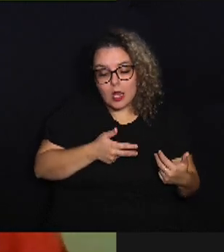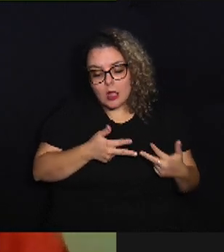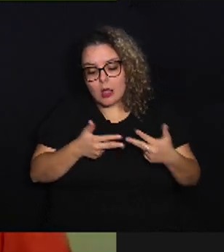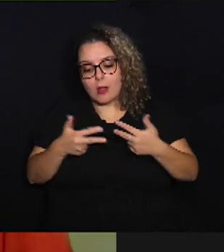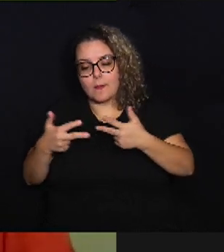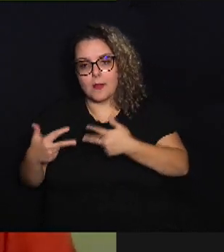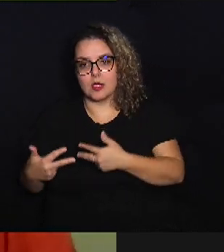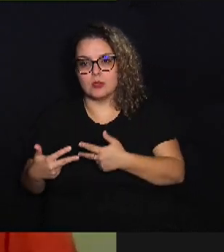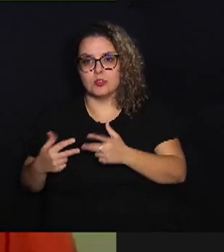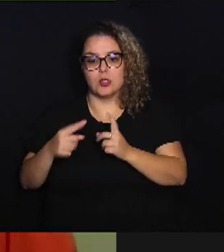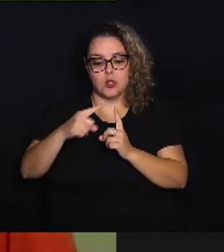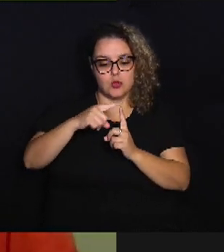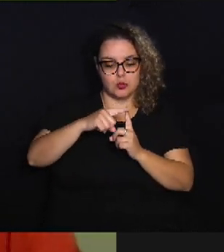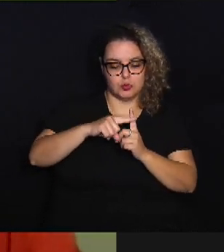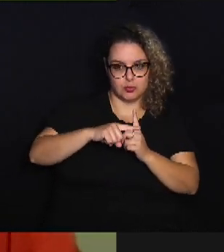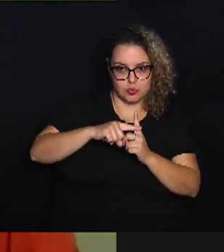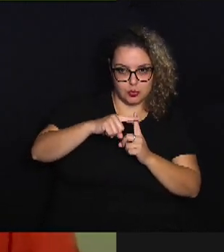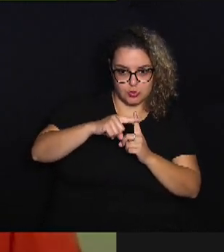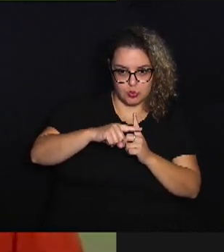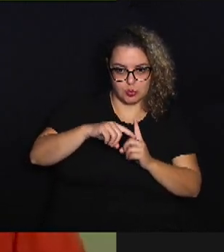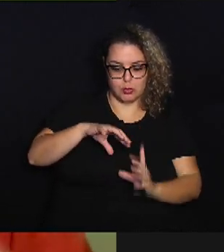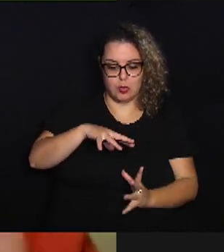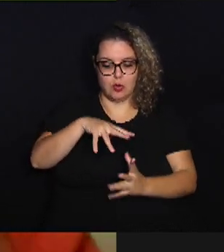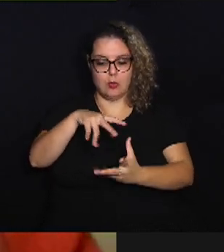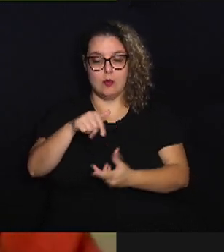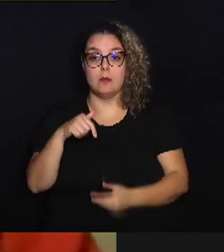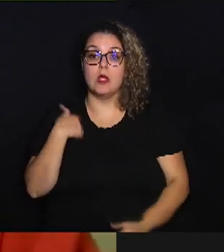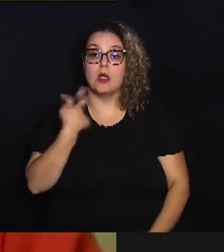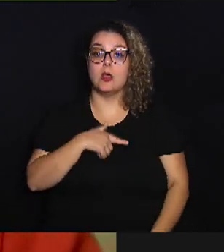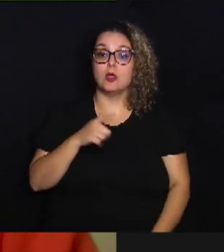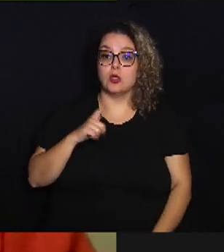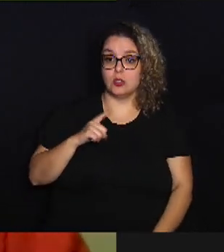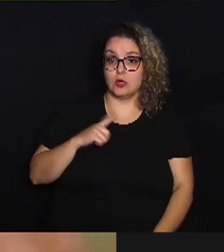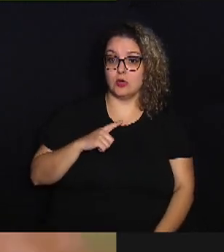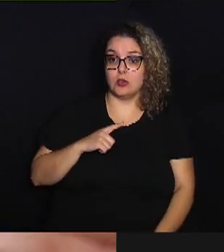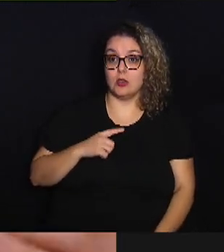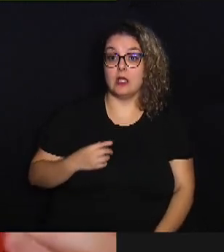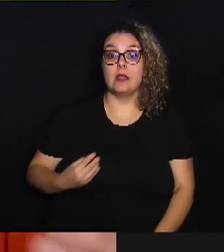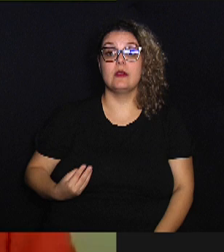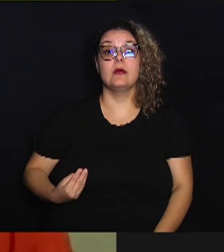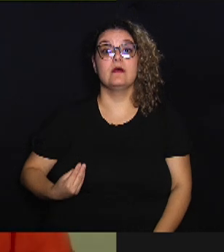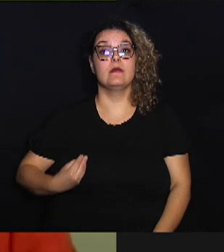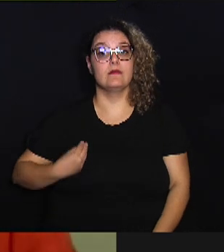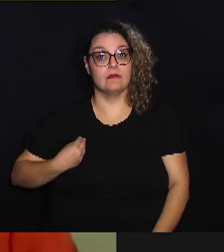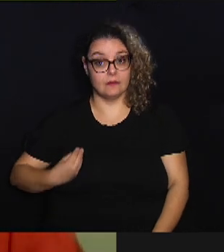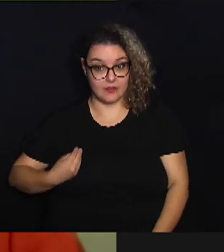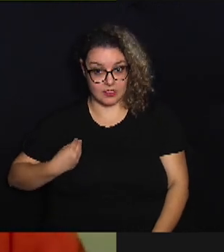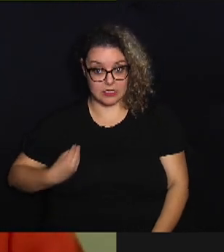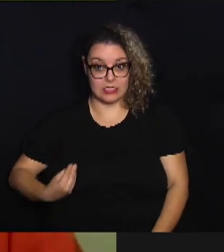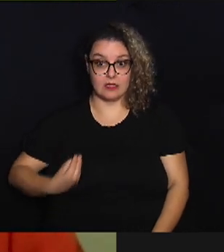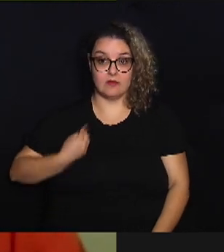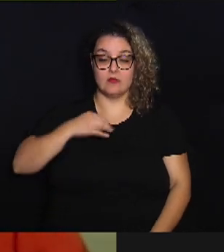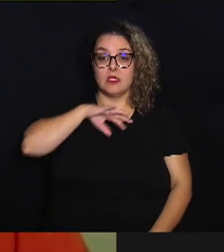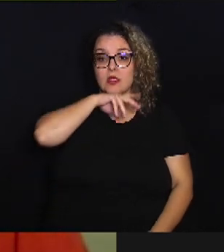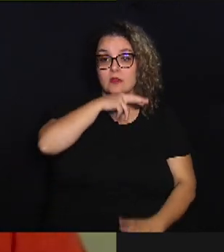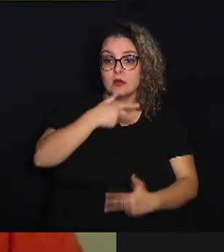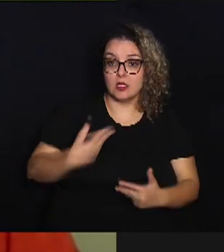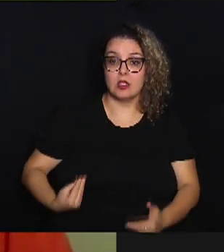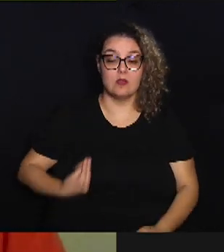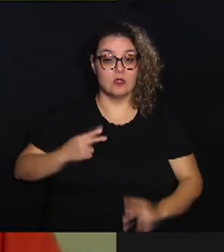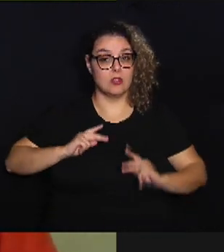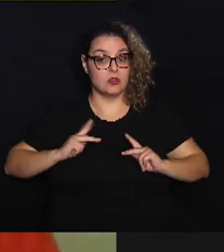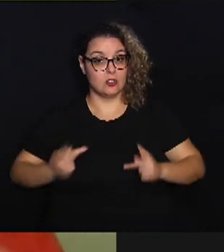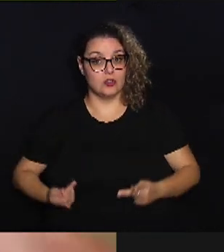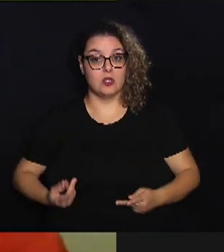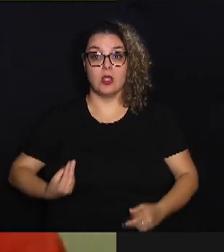a temperatura do planeta para que nós tenhamos vida, vida animal, vida humana, a